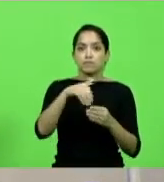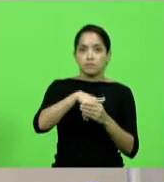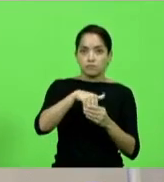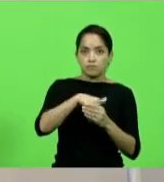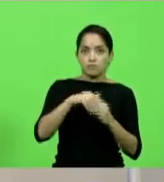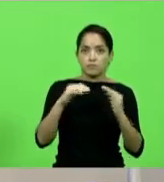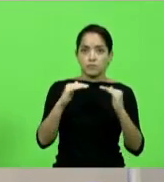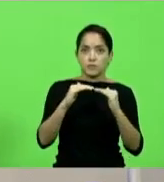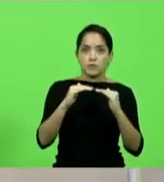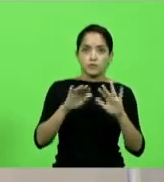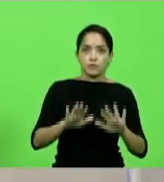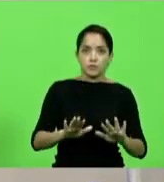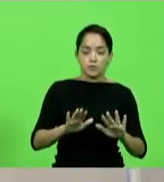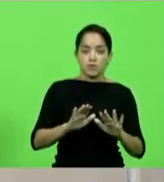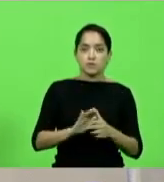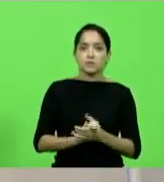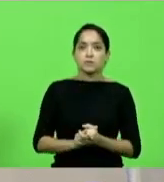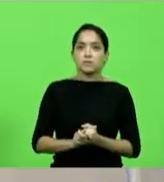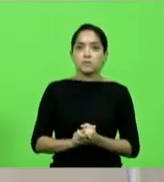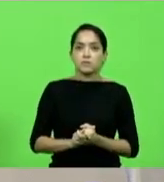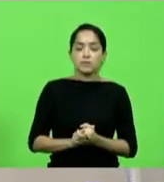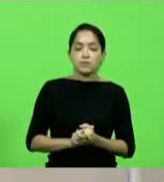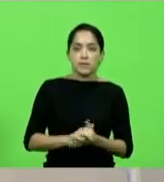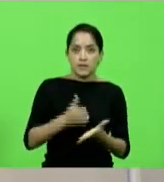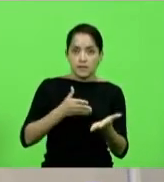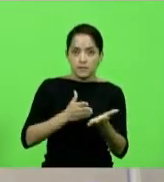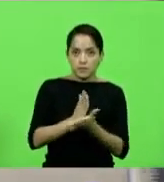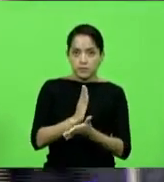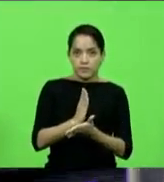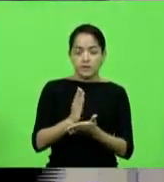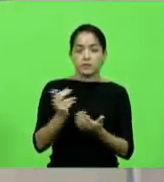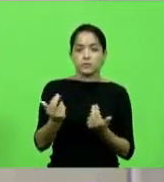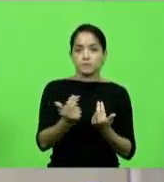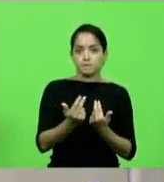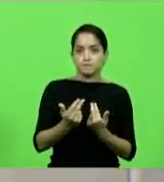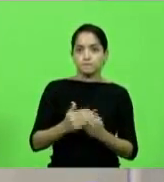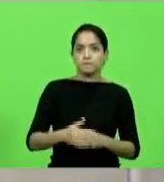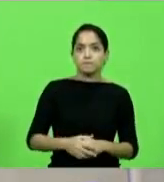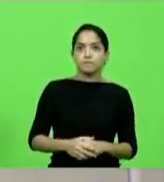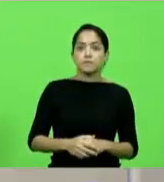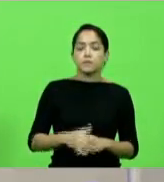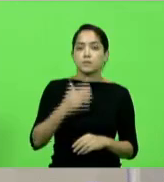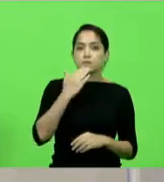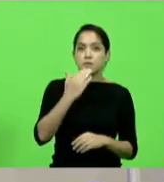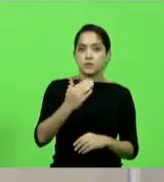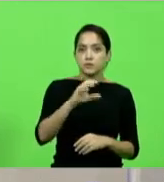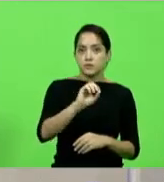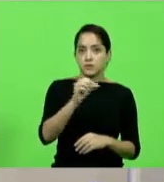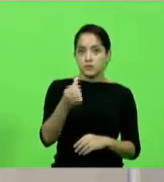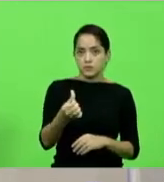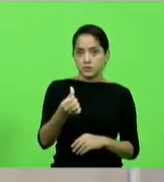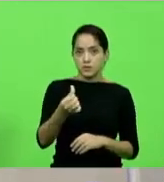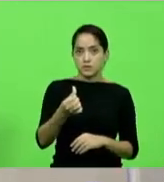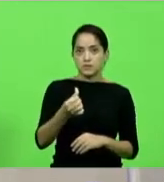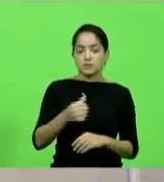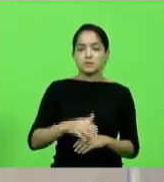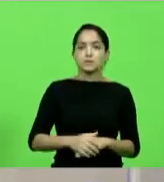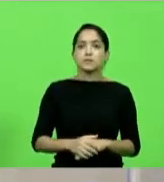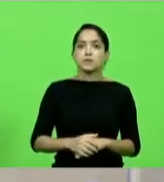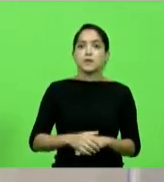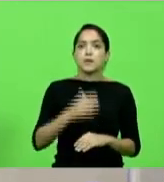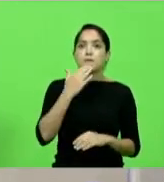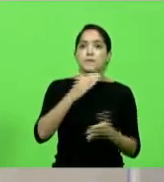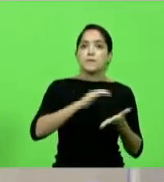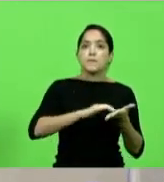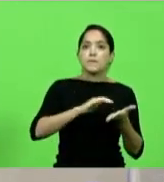em votação, deputados que aprovam permaneça como se encontra, aprovado por unanimidade, pedido de informação 06, autor deputado João Amin, solicitando ao